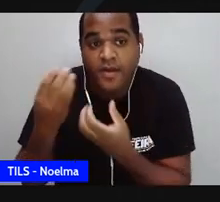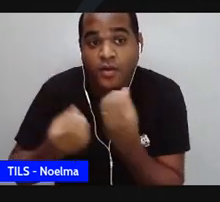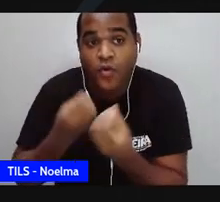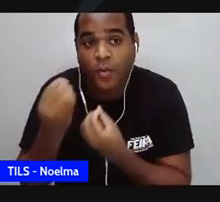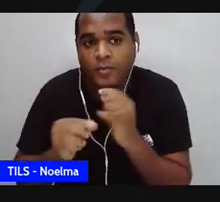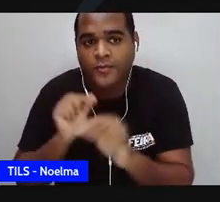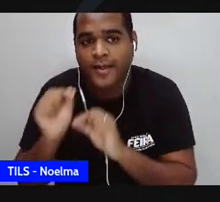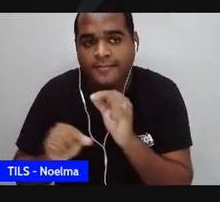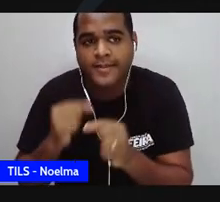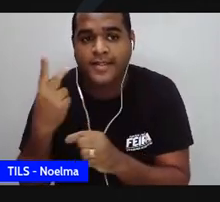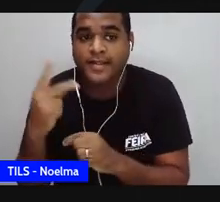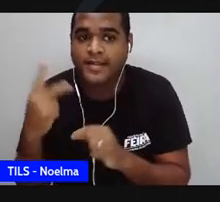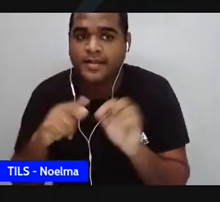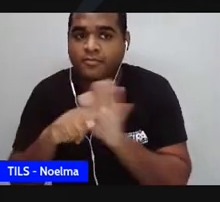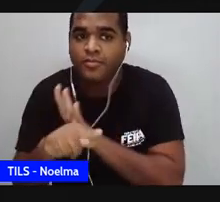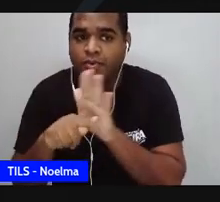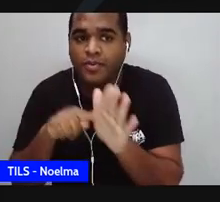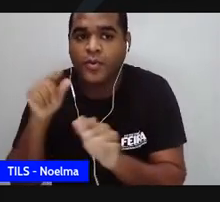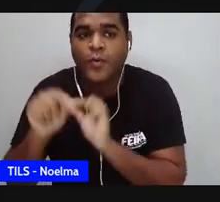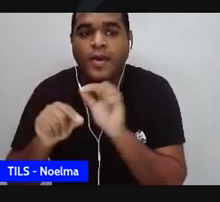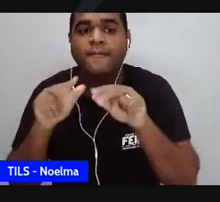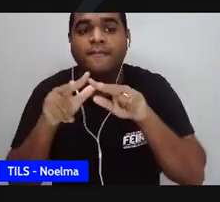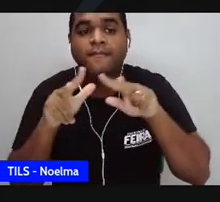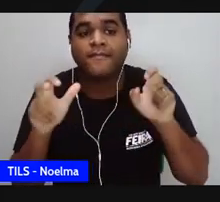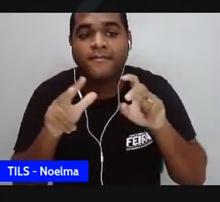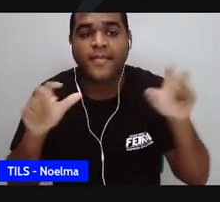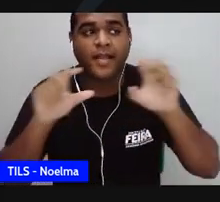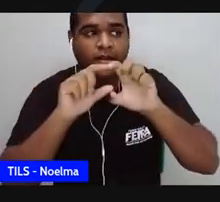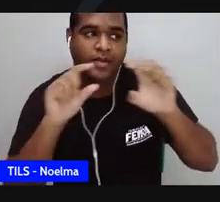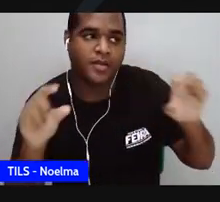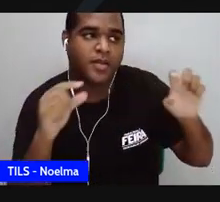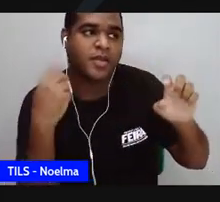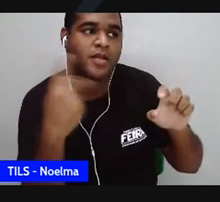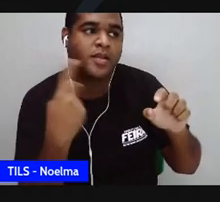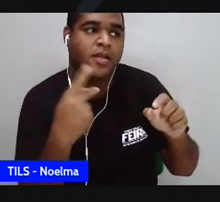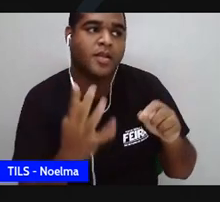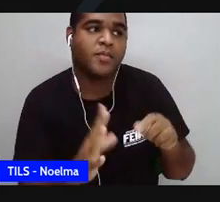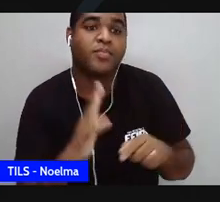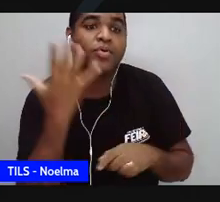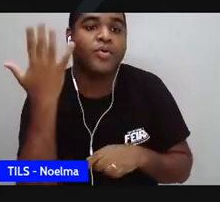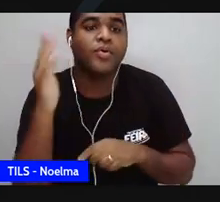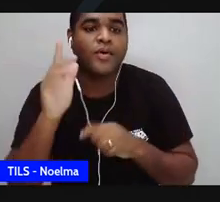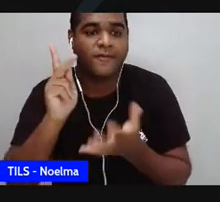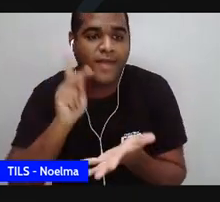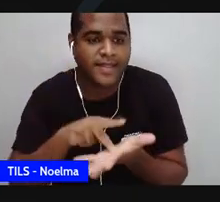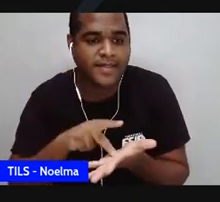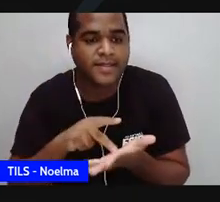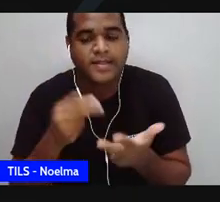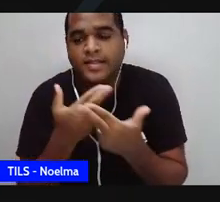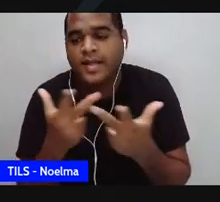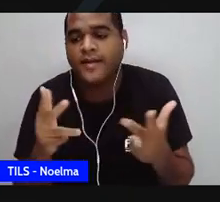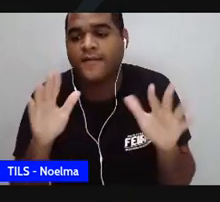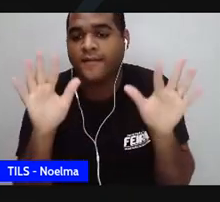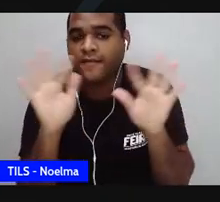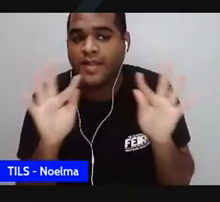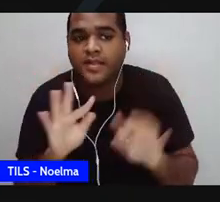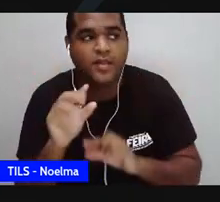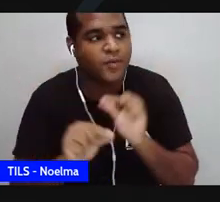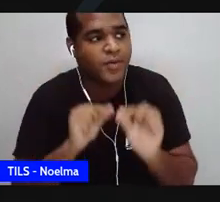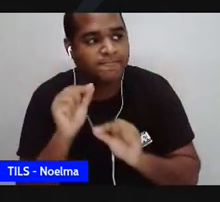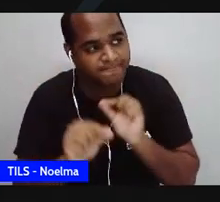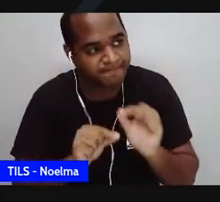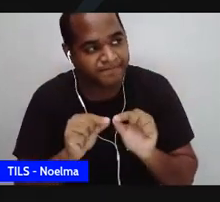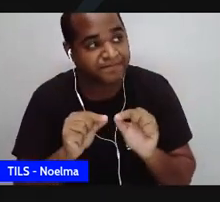por onde anda a felicidade, mas o título da obra é Onde está a felicidade? Onde está?